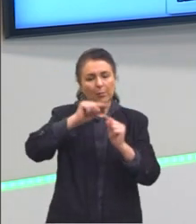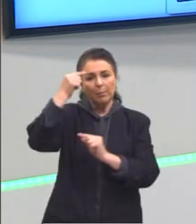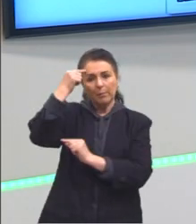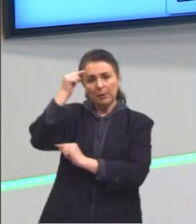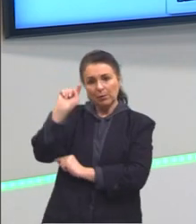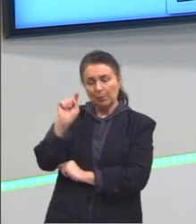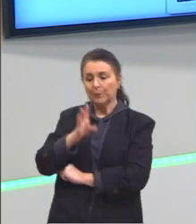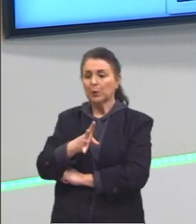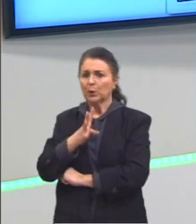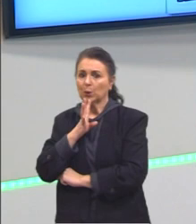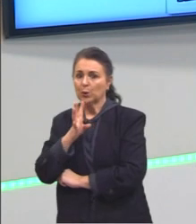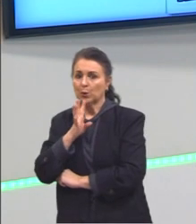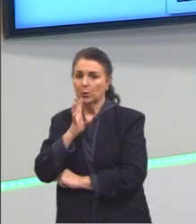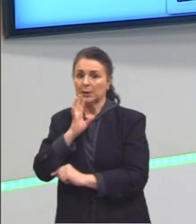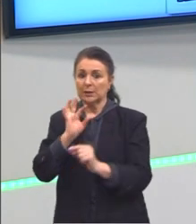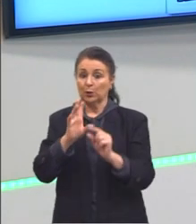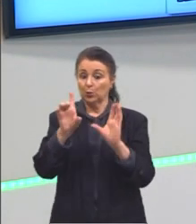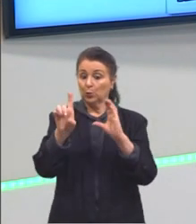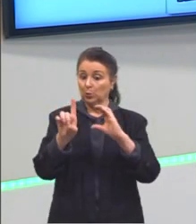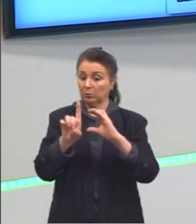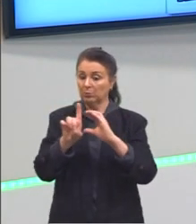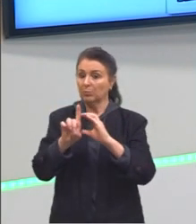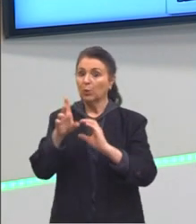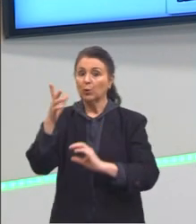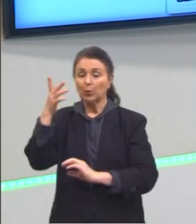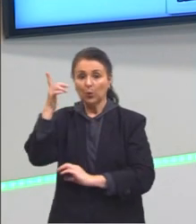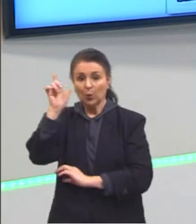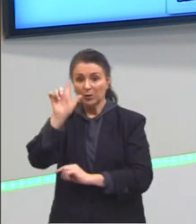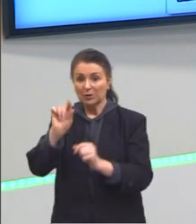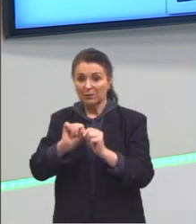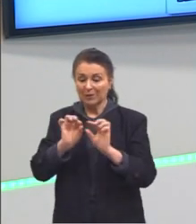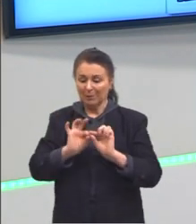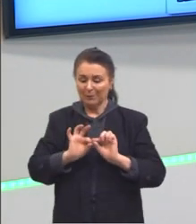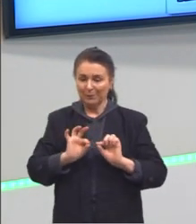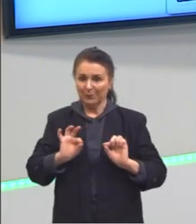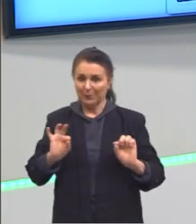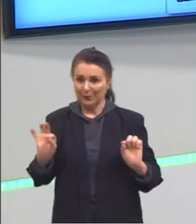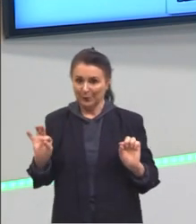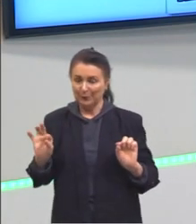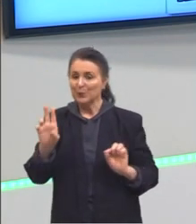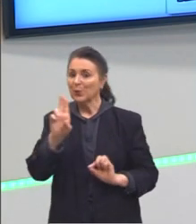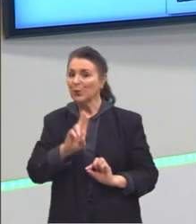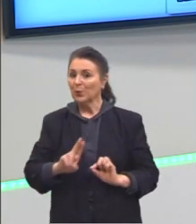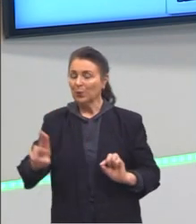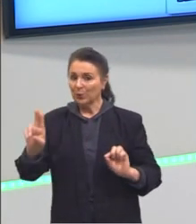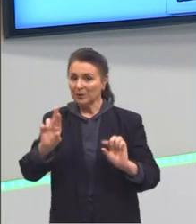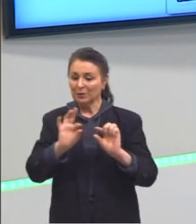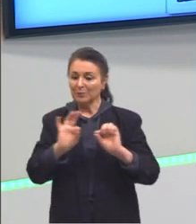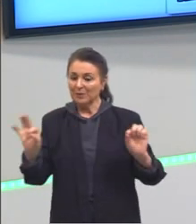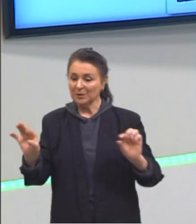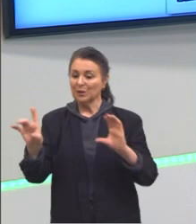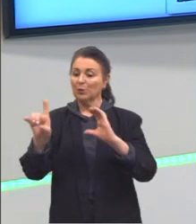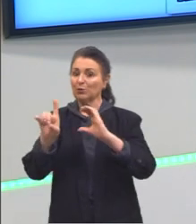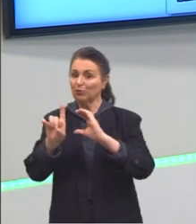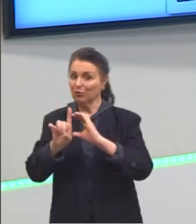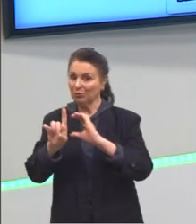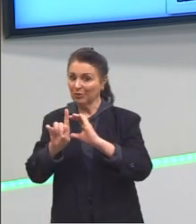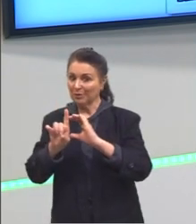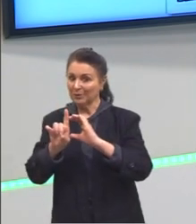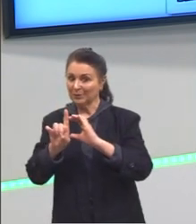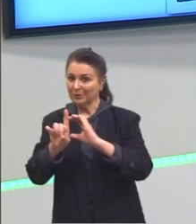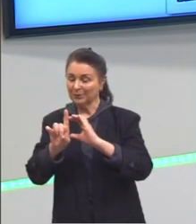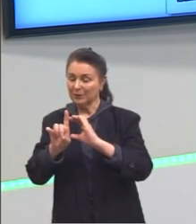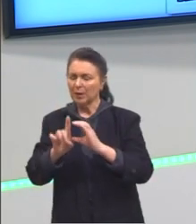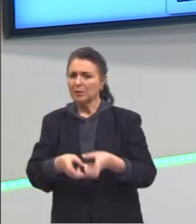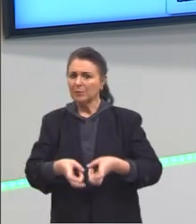Bom, conhecendo o diâmetro, eu consigo fazer essa medição através dessa medida do diâmetro. E eles notaram